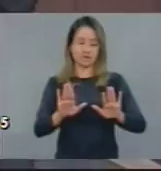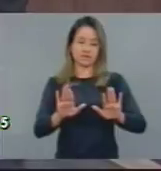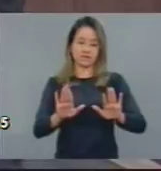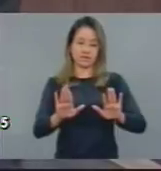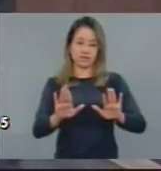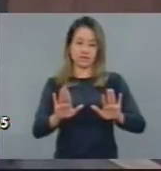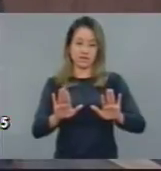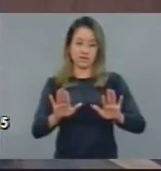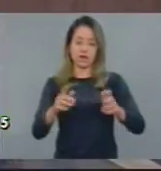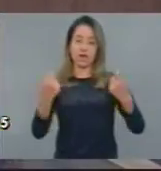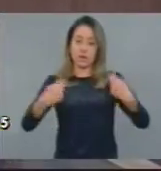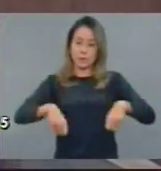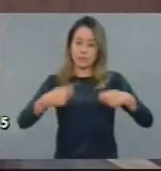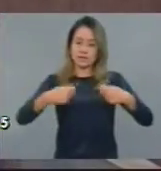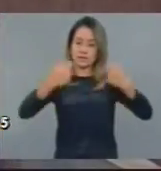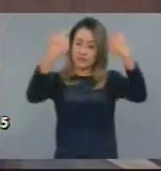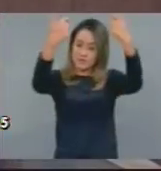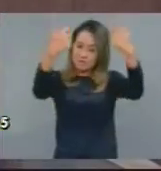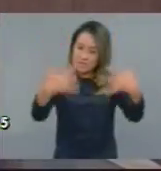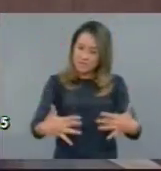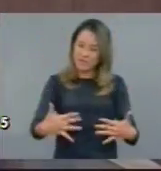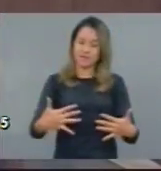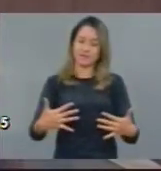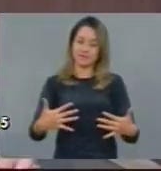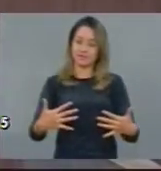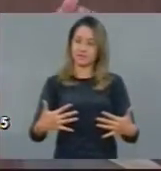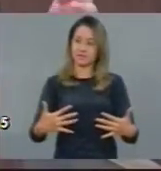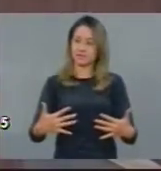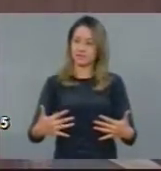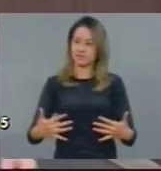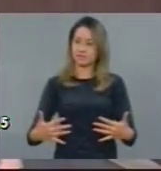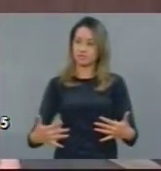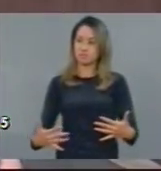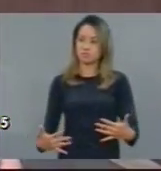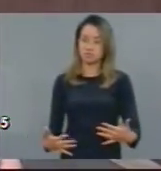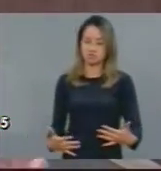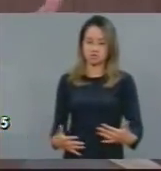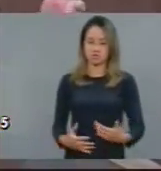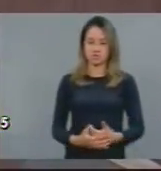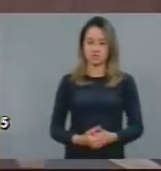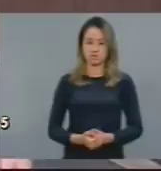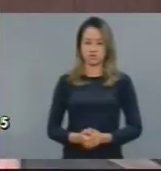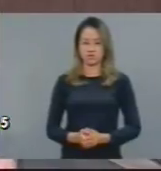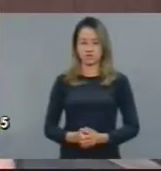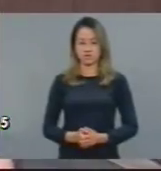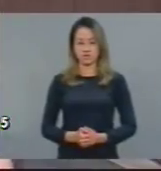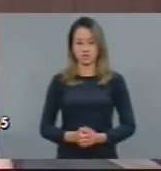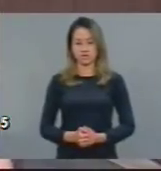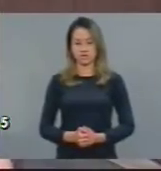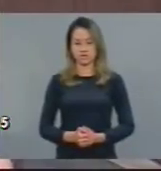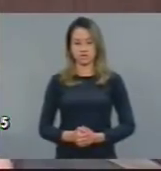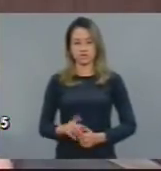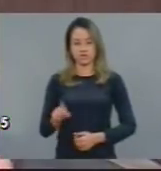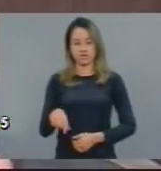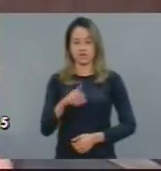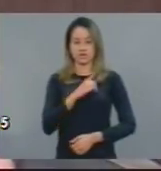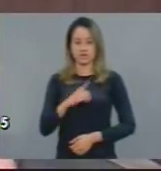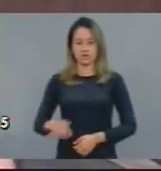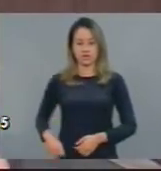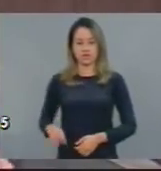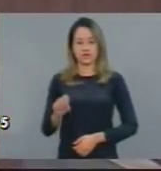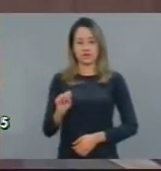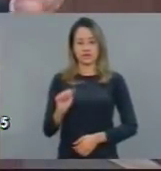deixar em brancas nuvens, em respeito inclusive ao deputado doutor